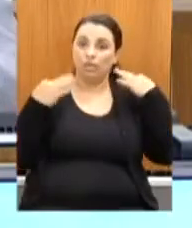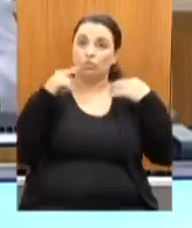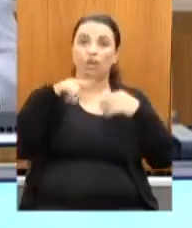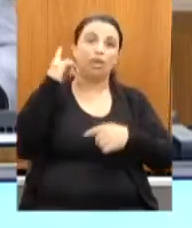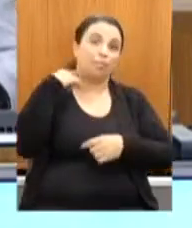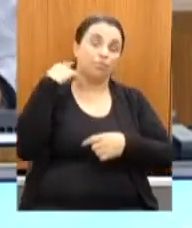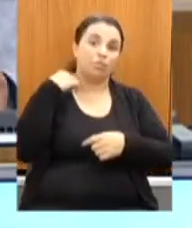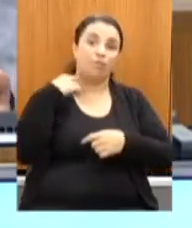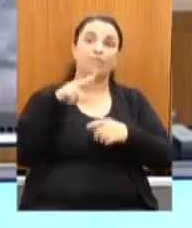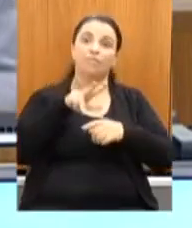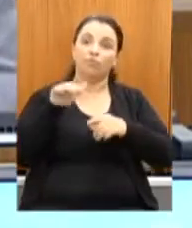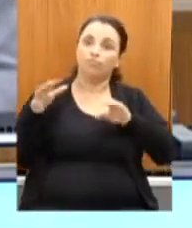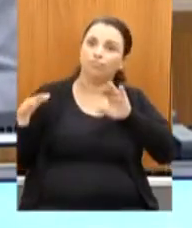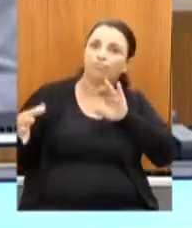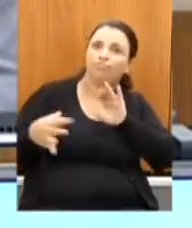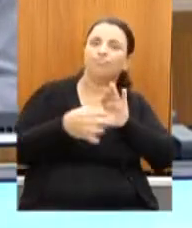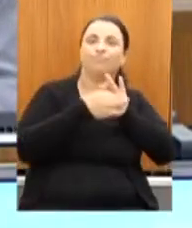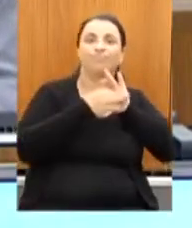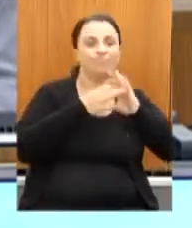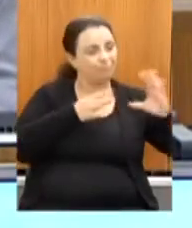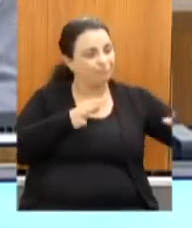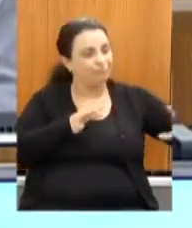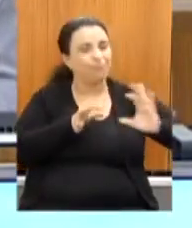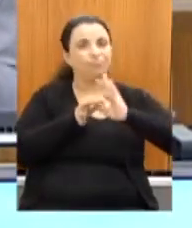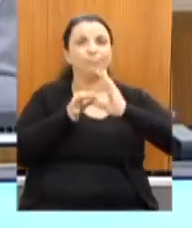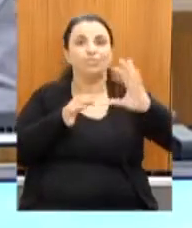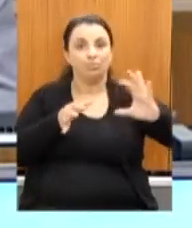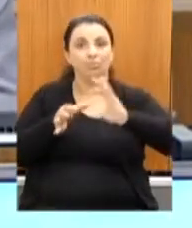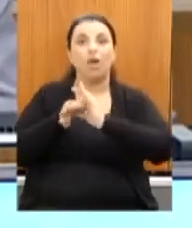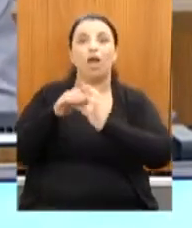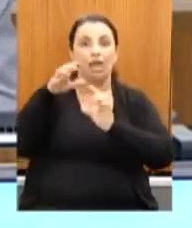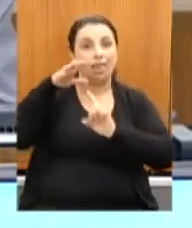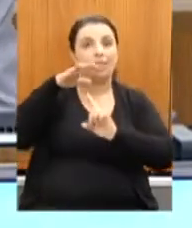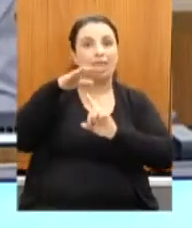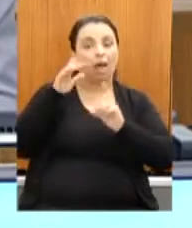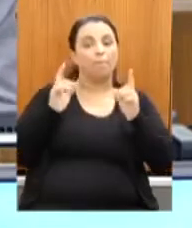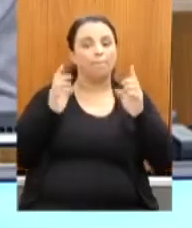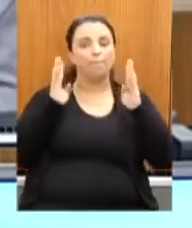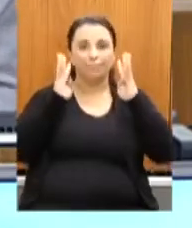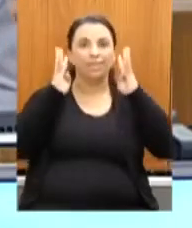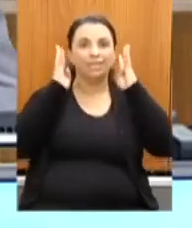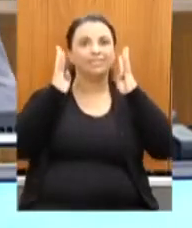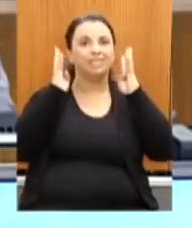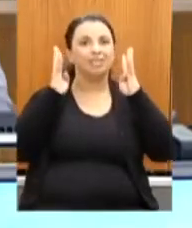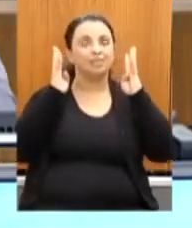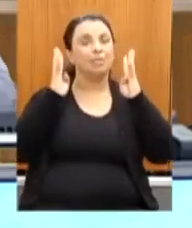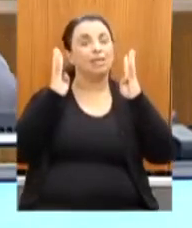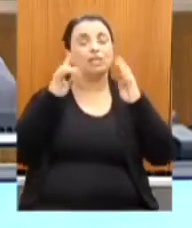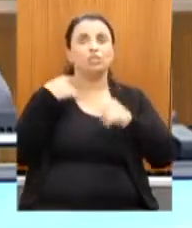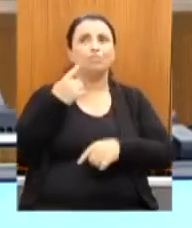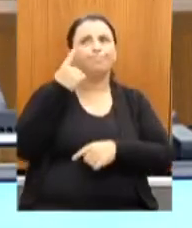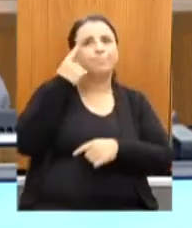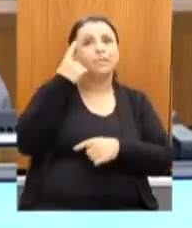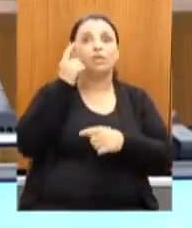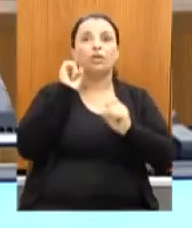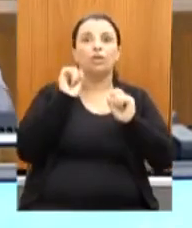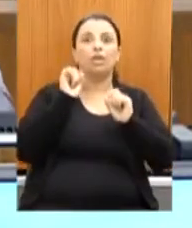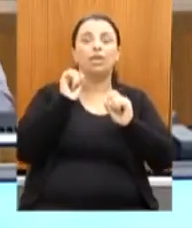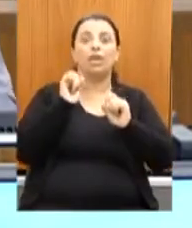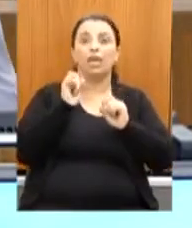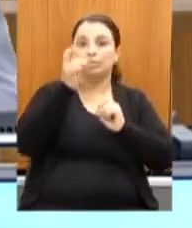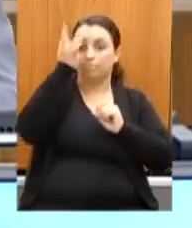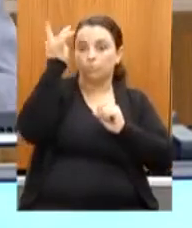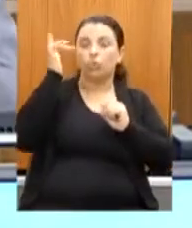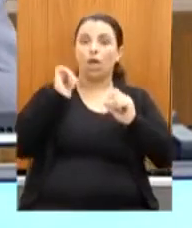nessa centralidade que é a Praça da Liberdade e a nossa ideia é que a gente coloque os grandes atores